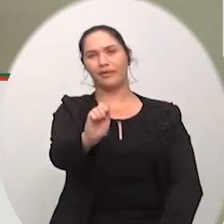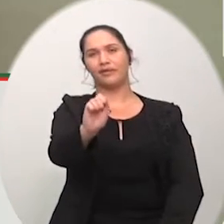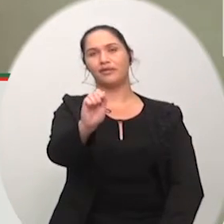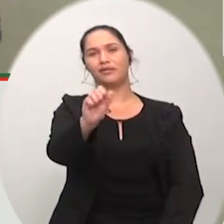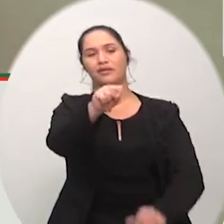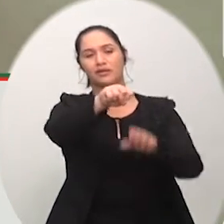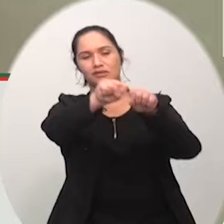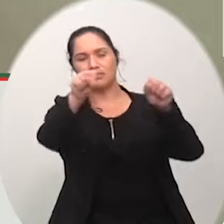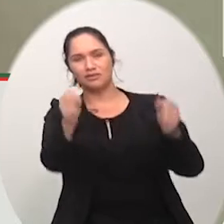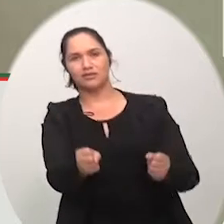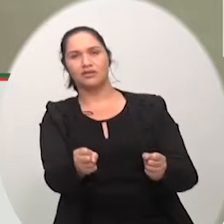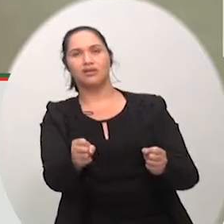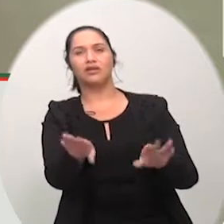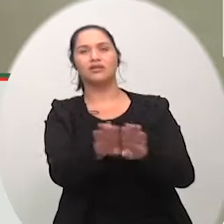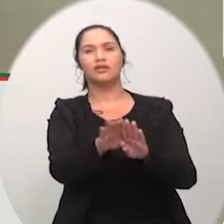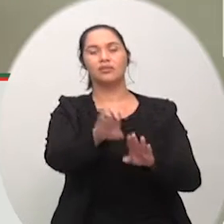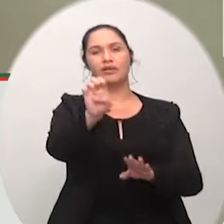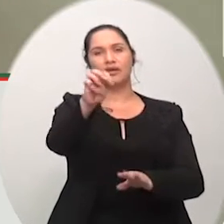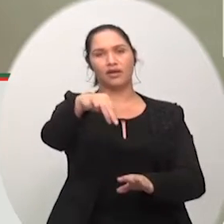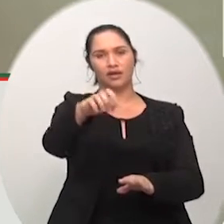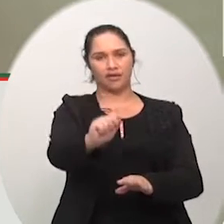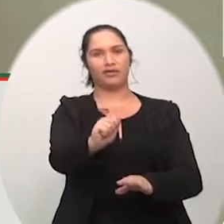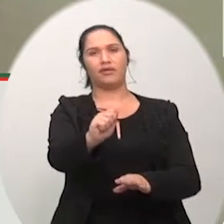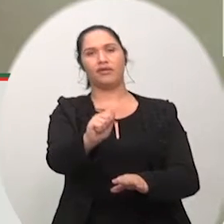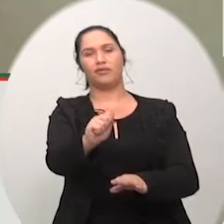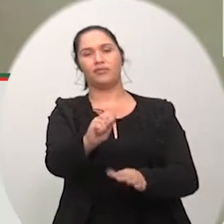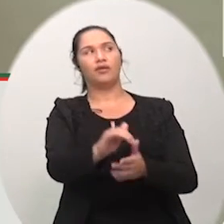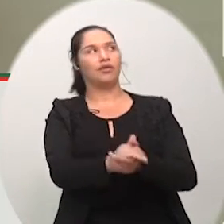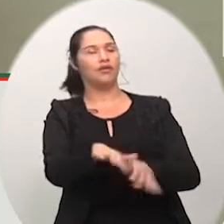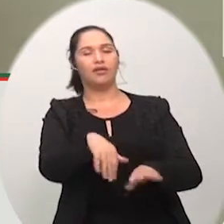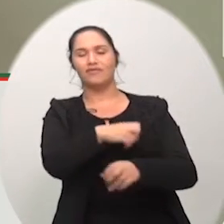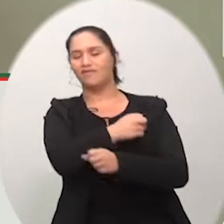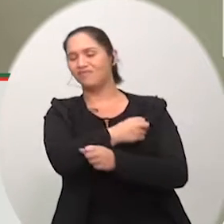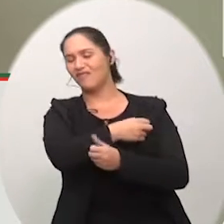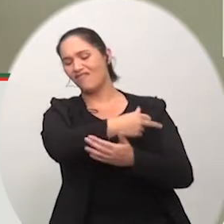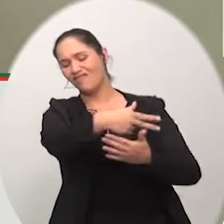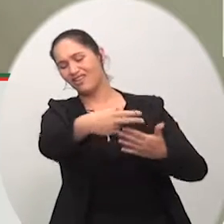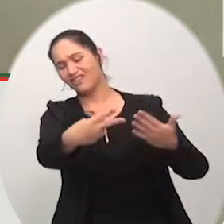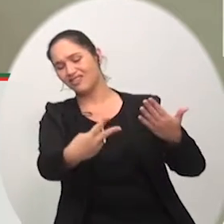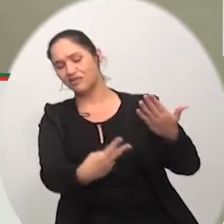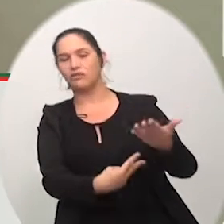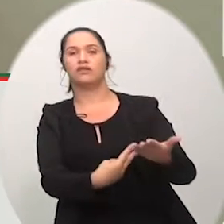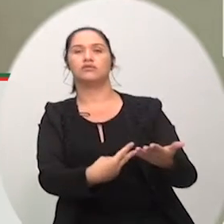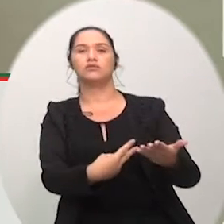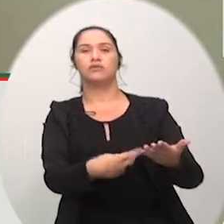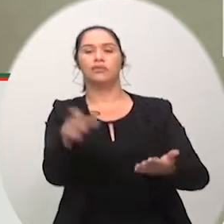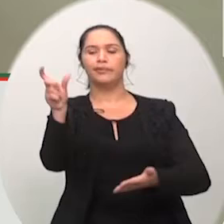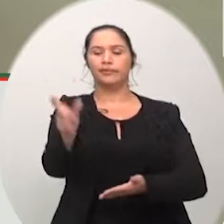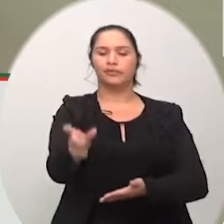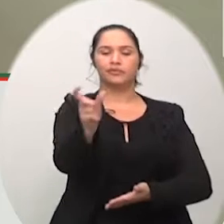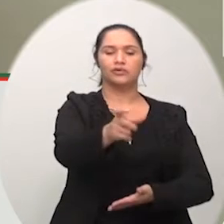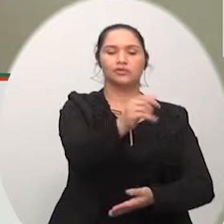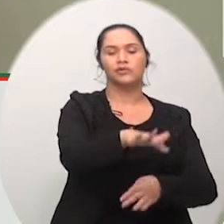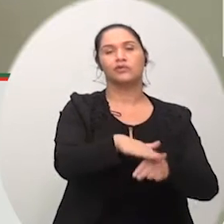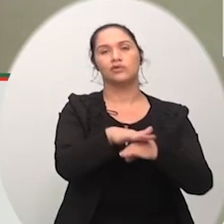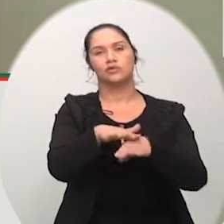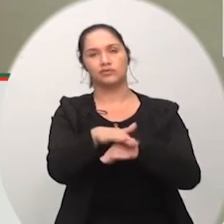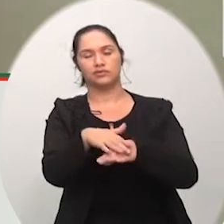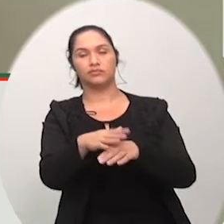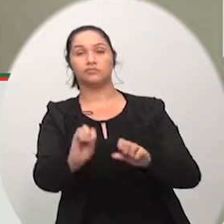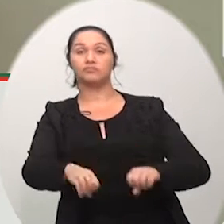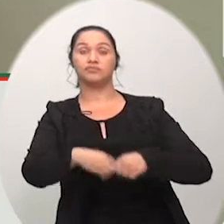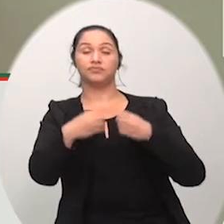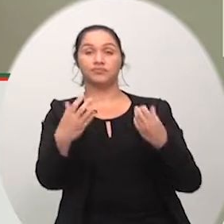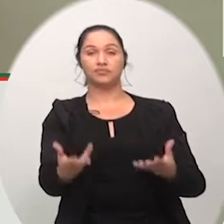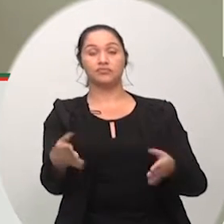a Ema Software a Uzeal enfim conversamos com inúmeras pessoas envolvidas nessa área além